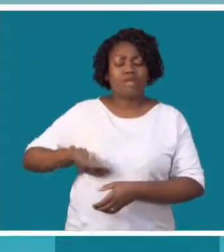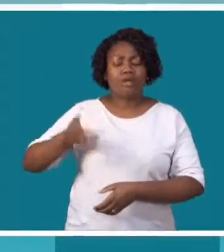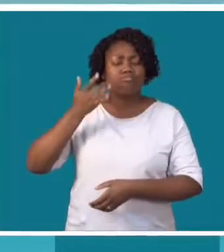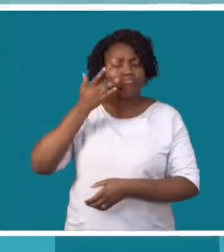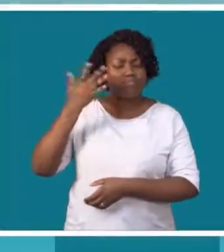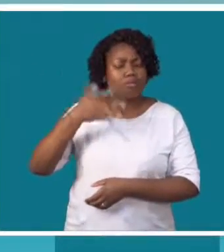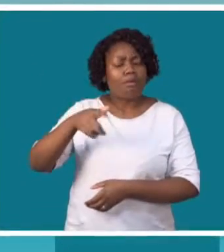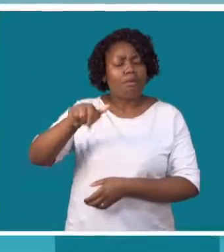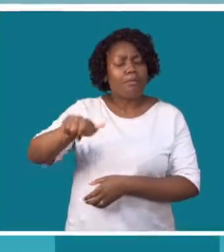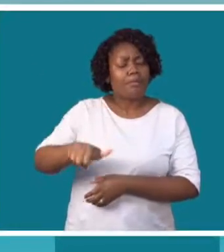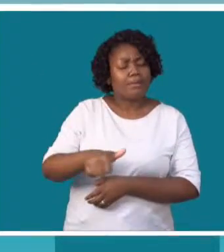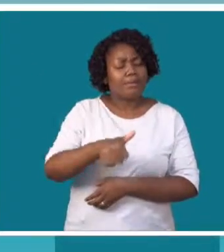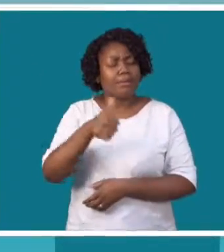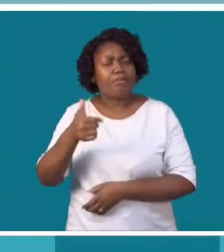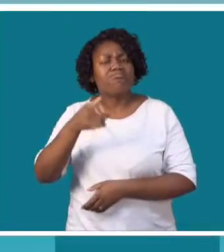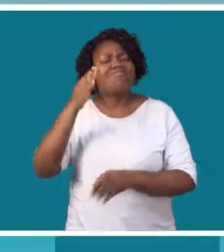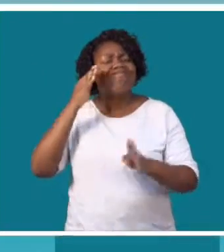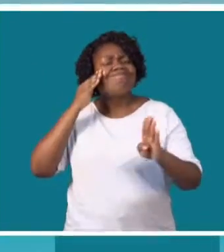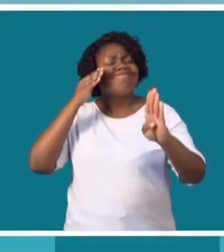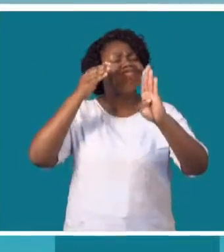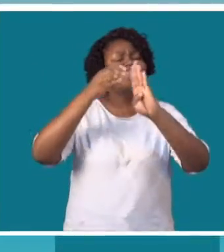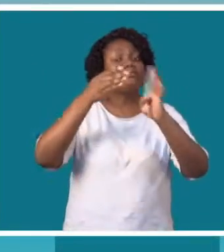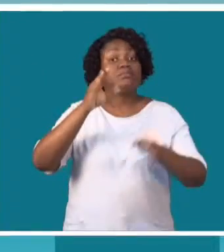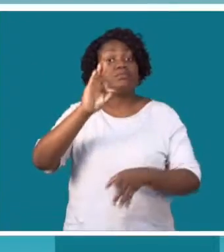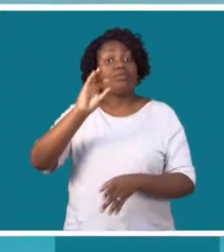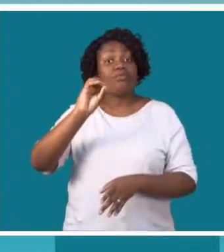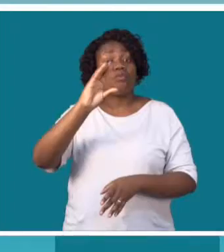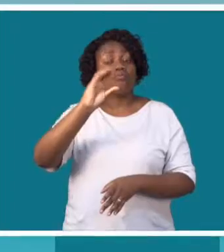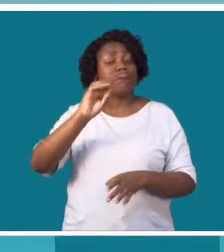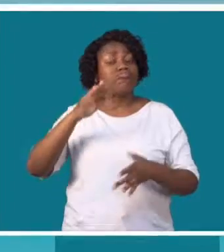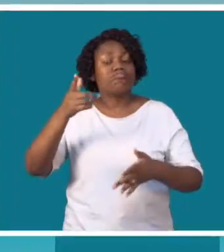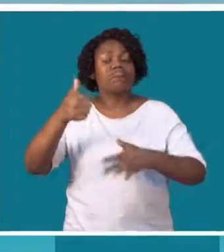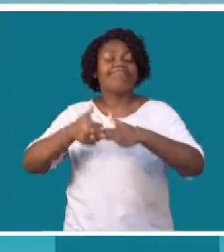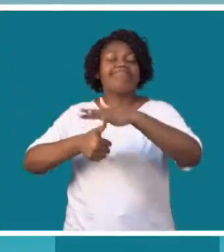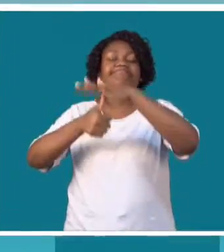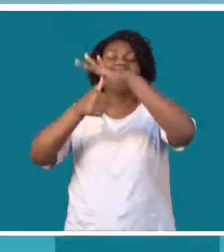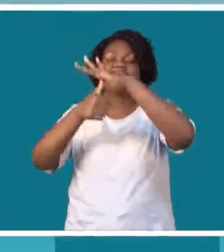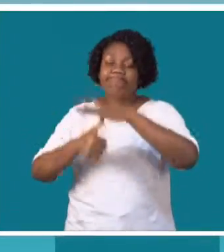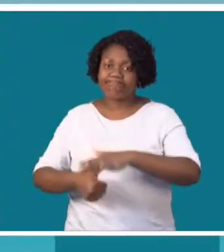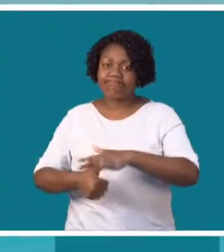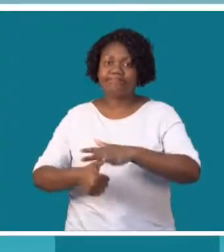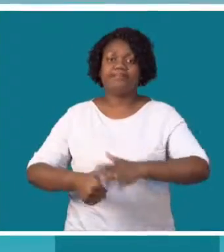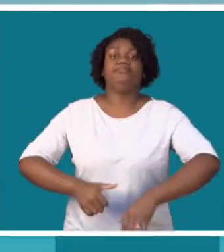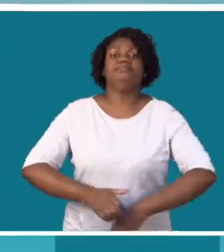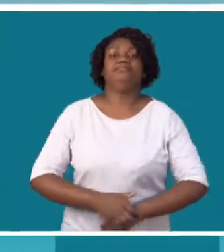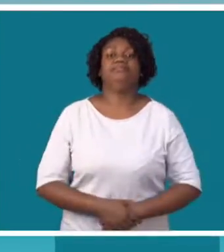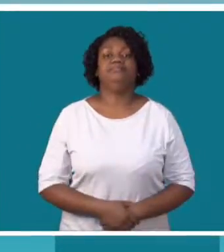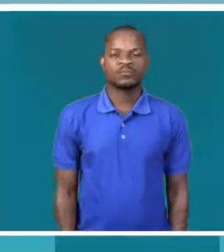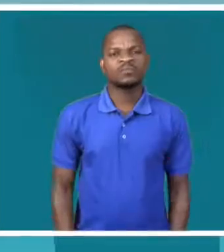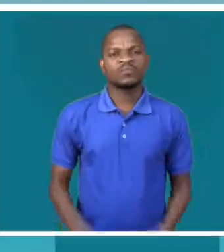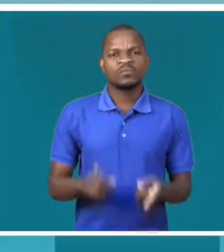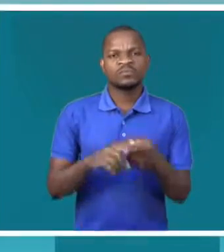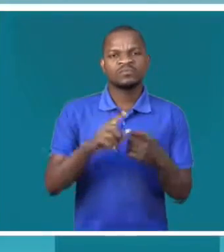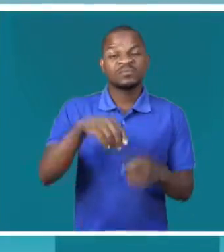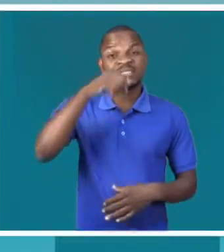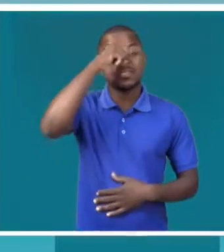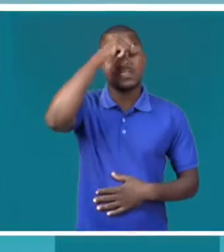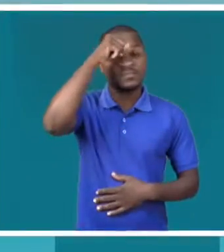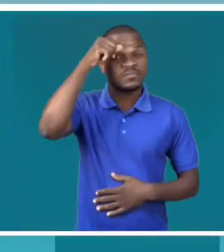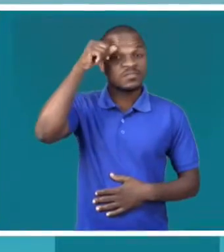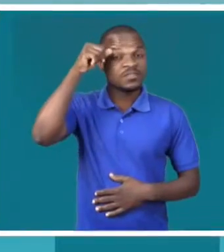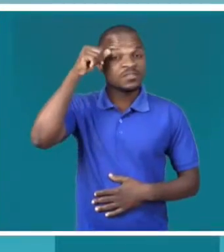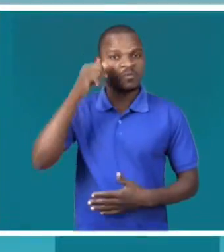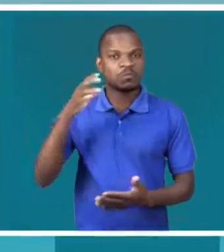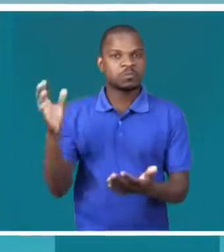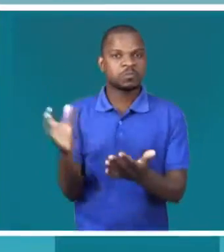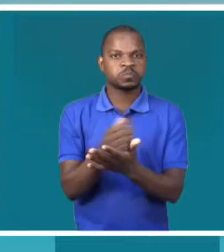participantes são unânimes em reconhecer que há melhorias no tratamento da mulher albina. É muito difícil para